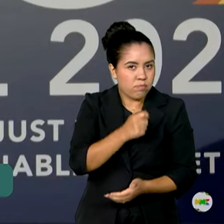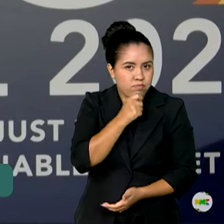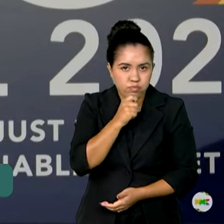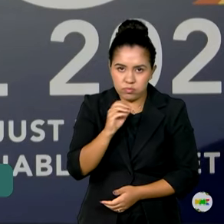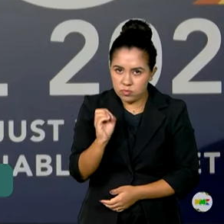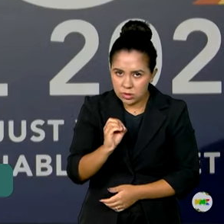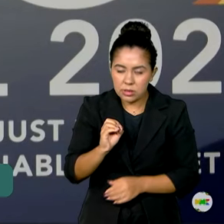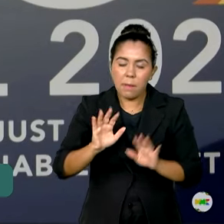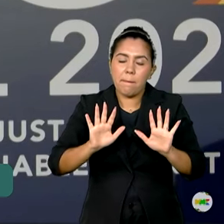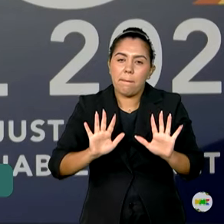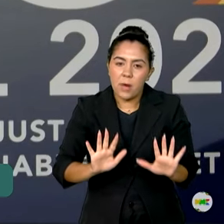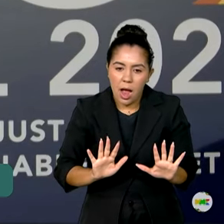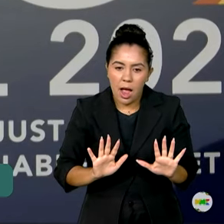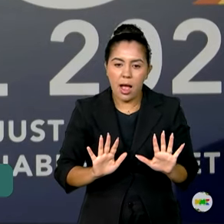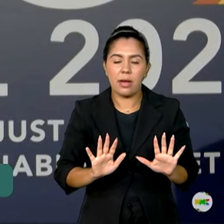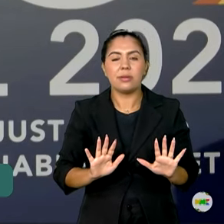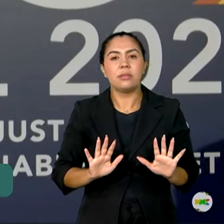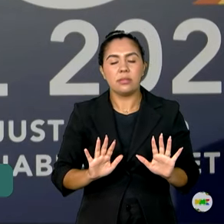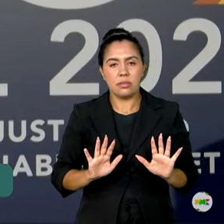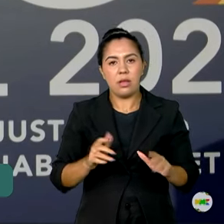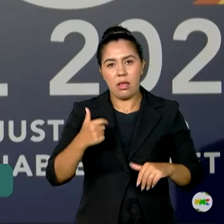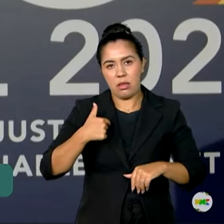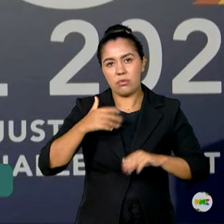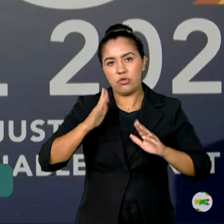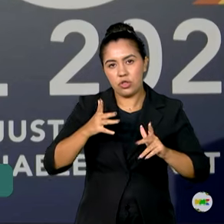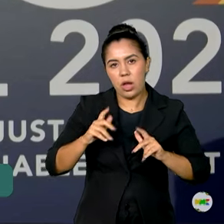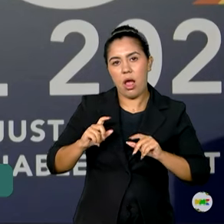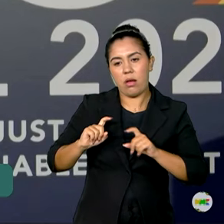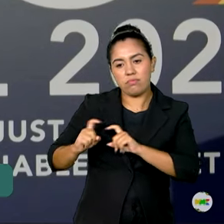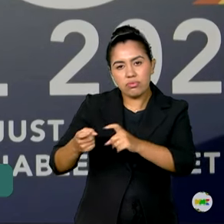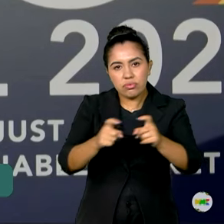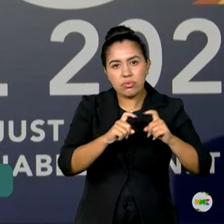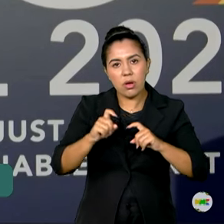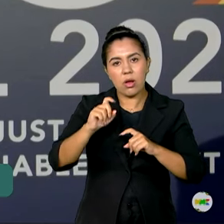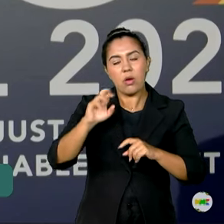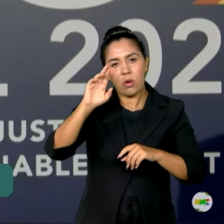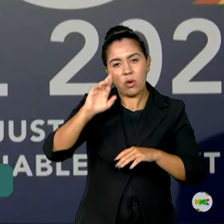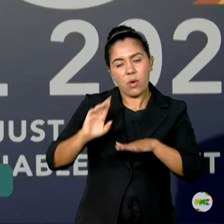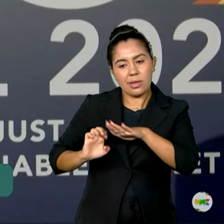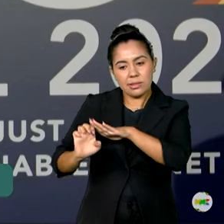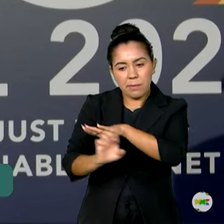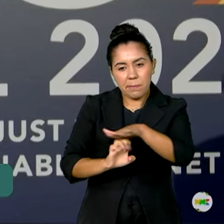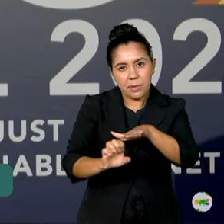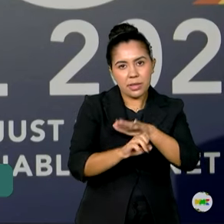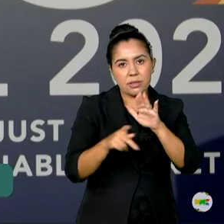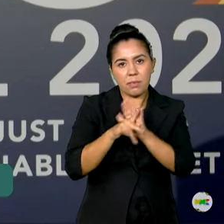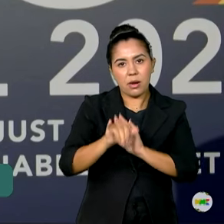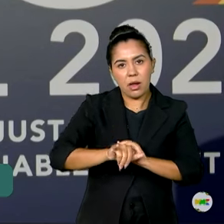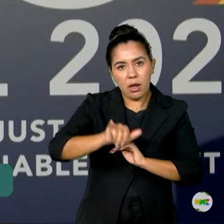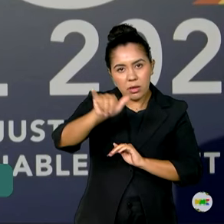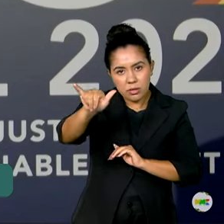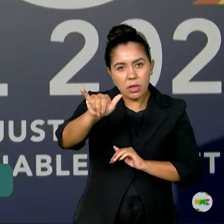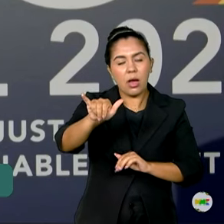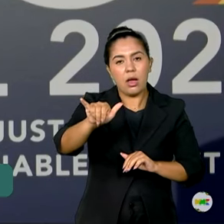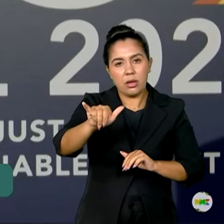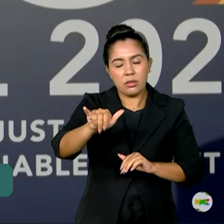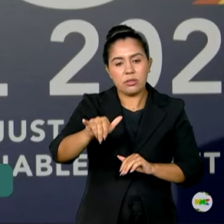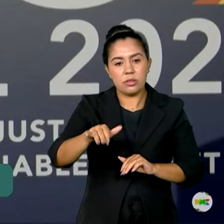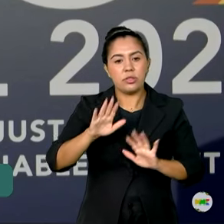mas ela, eu me reuni com as empresas aéreas, já é público que se não houver